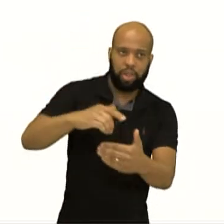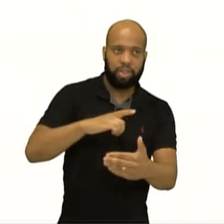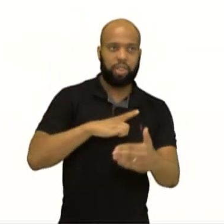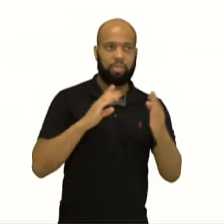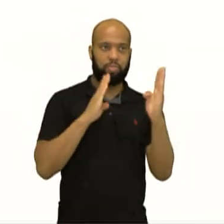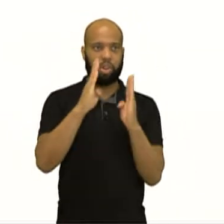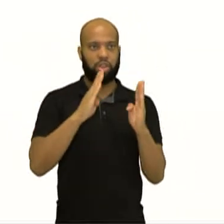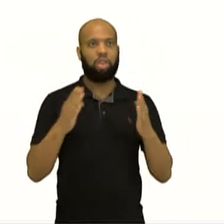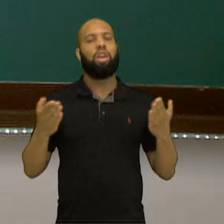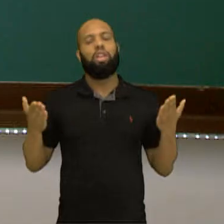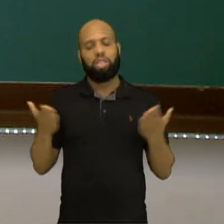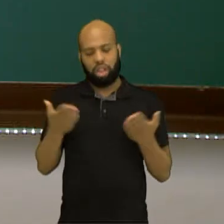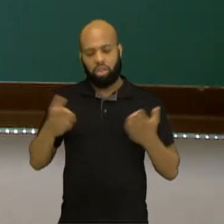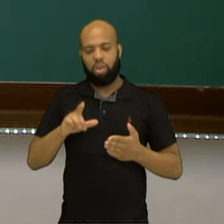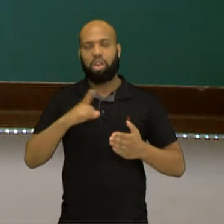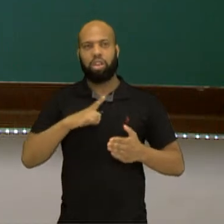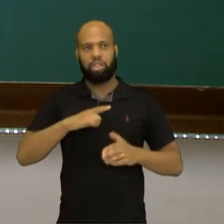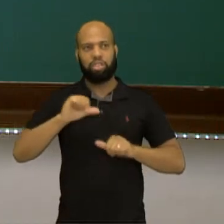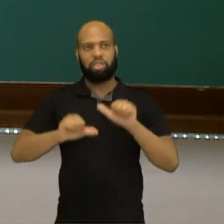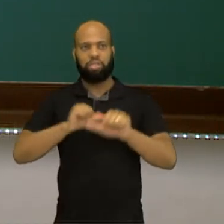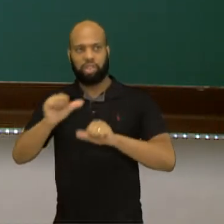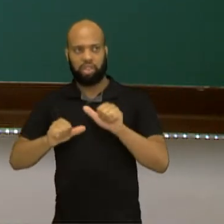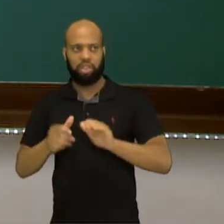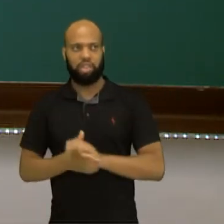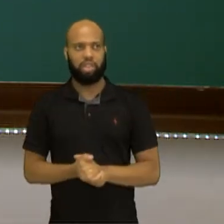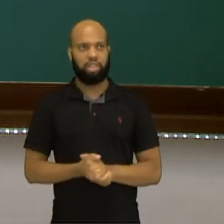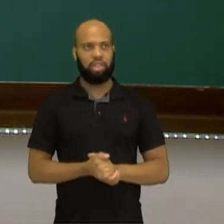época. Hoje a gente já tem mais esses aqui, tá?